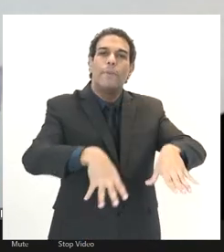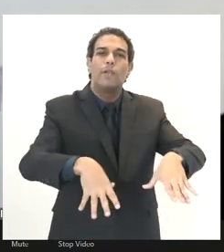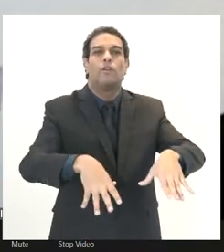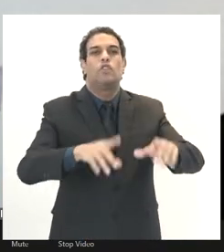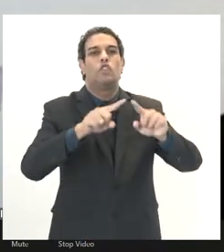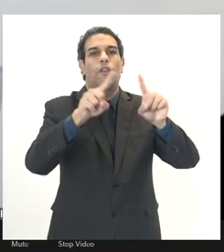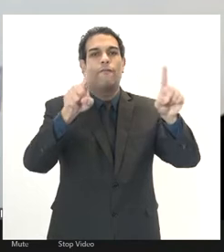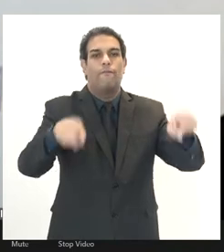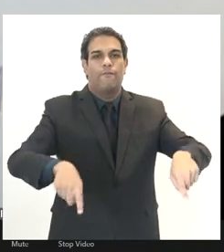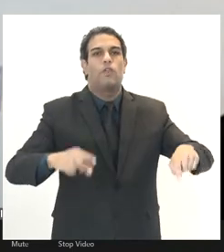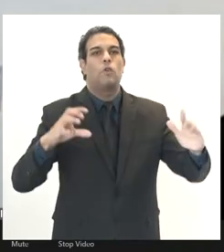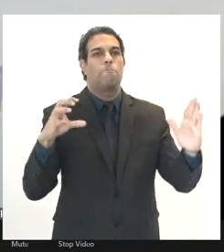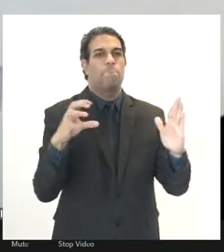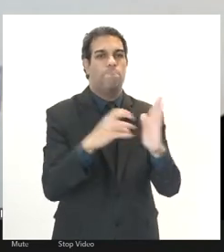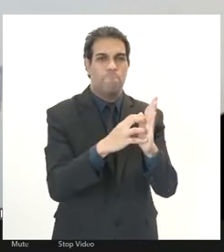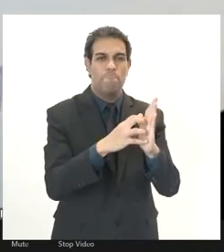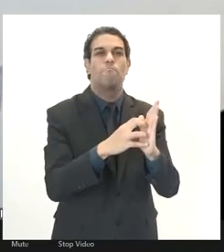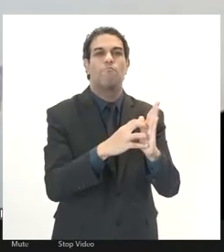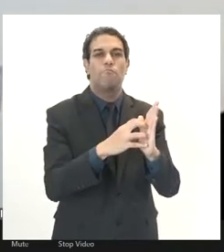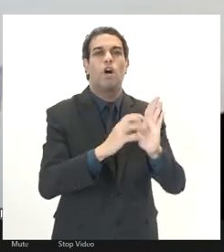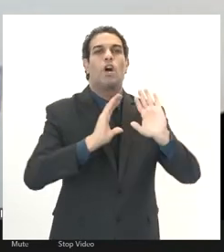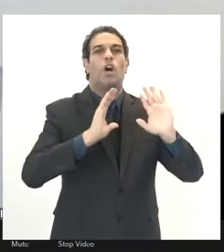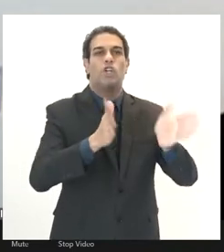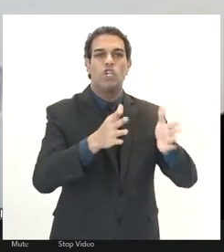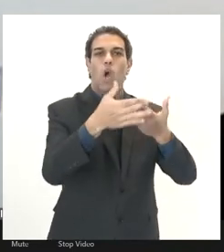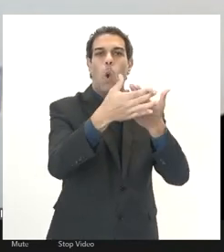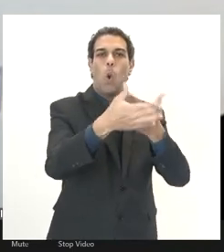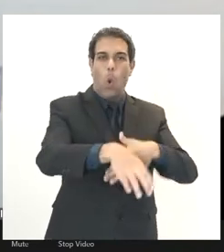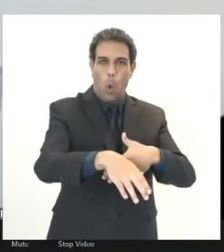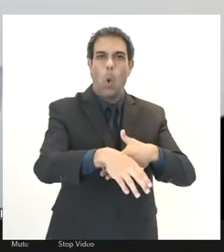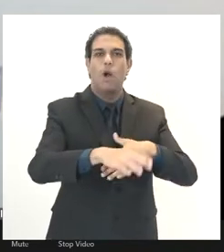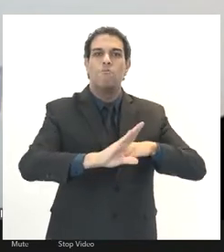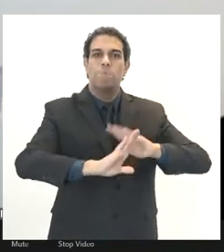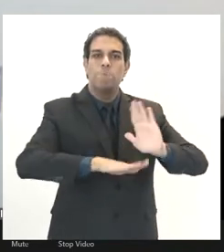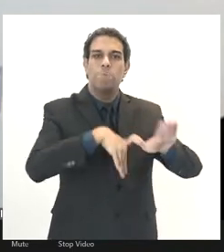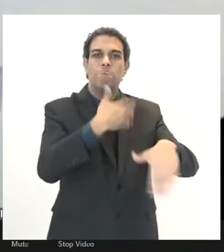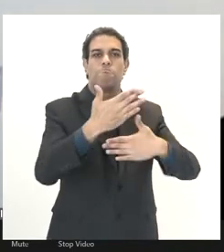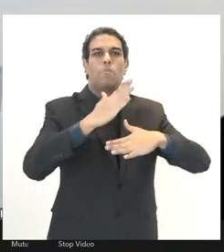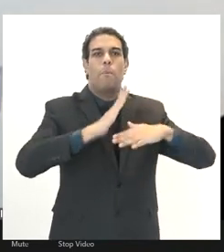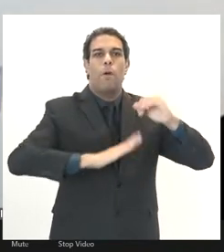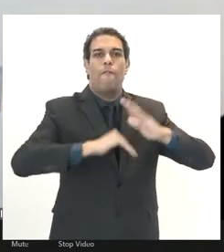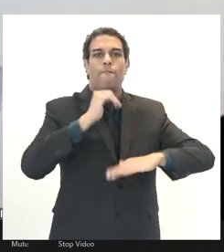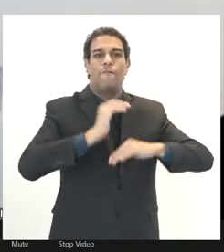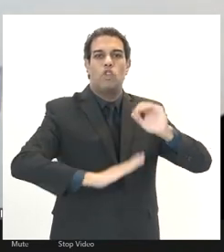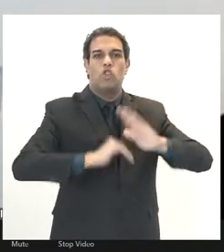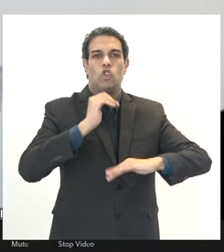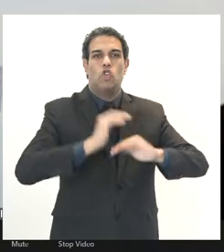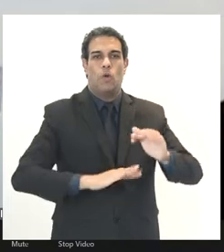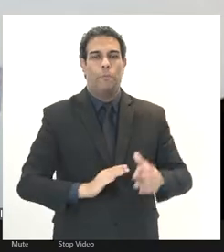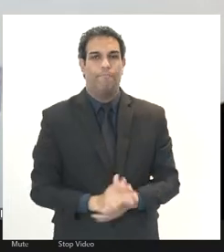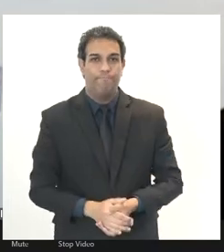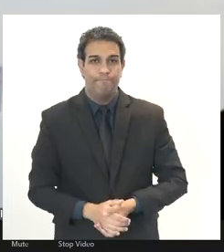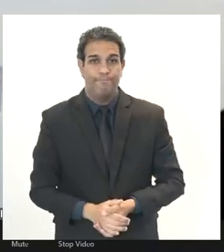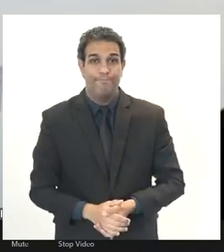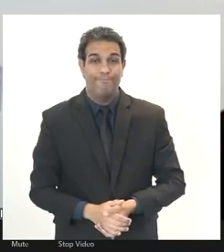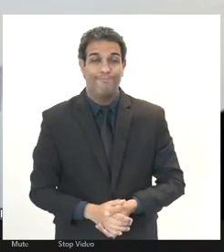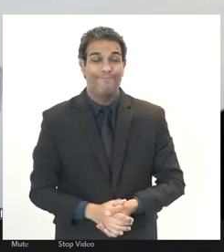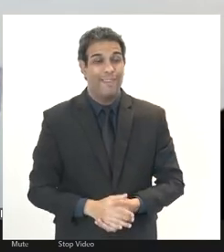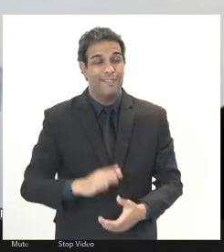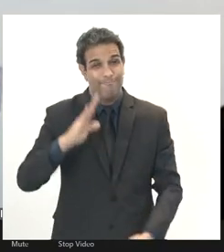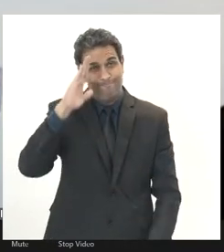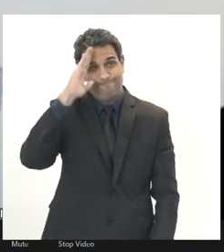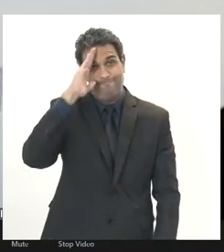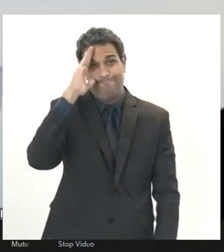servidores públicos em suas carreiras profissionais. mas, principalmente,